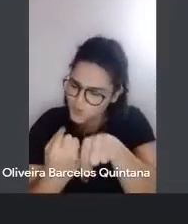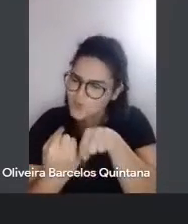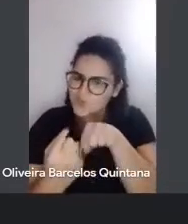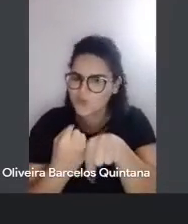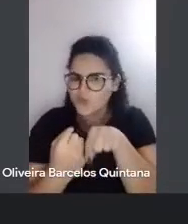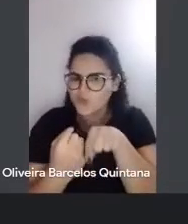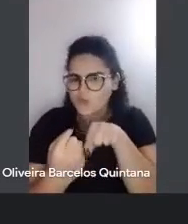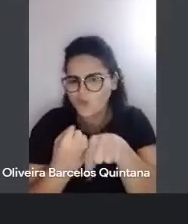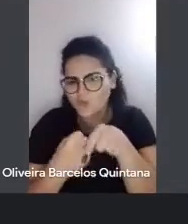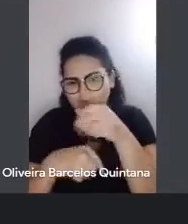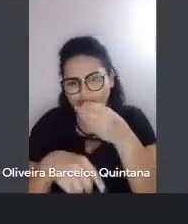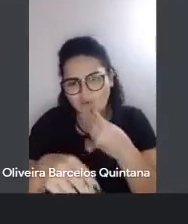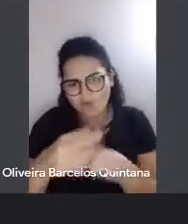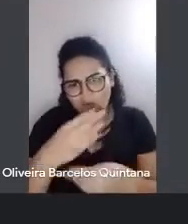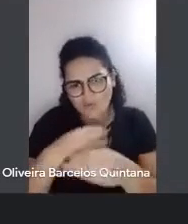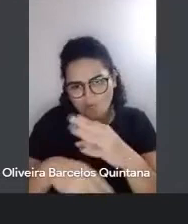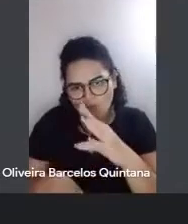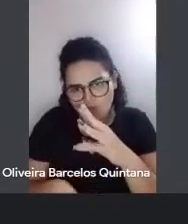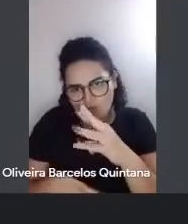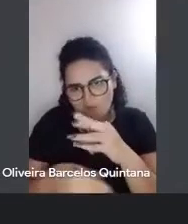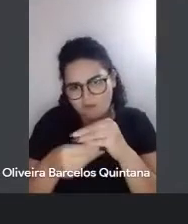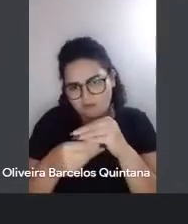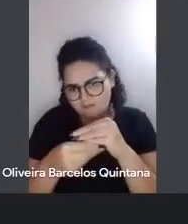assim, meio concomitantemente, né?